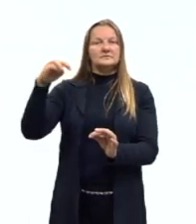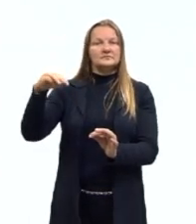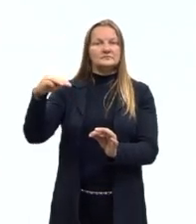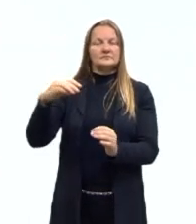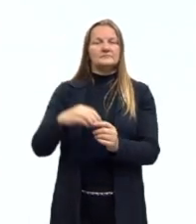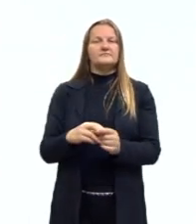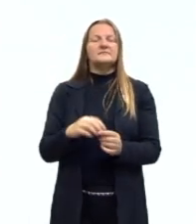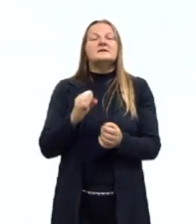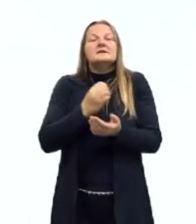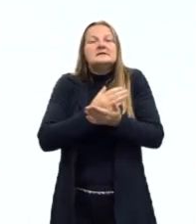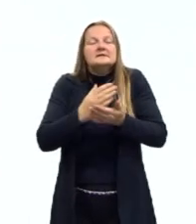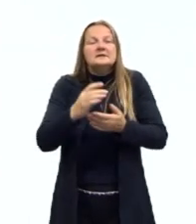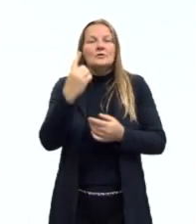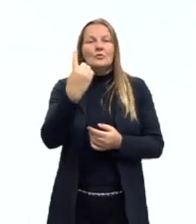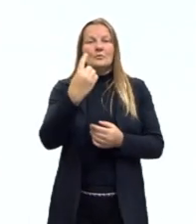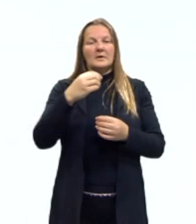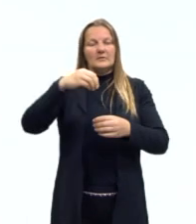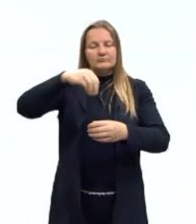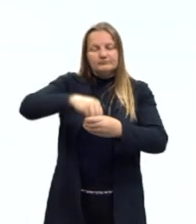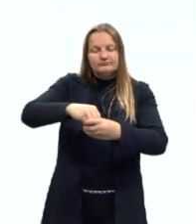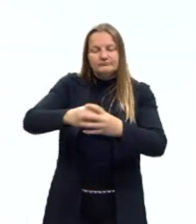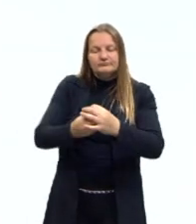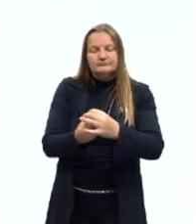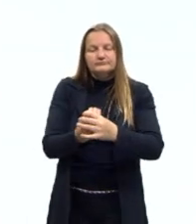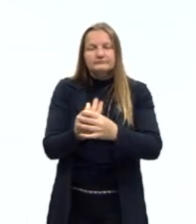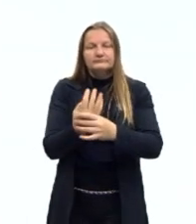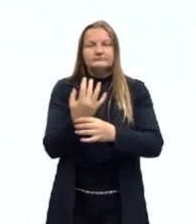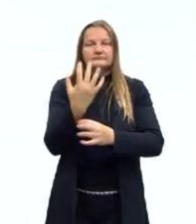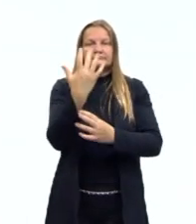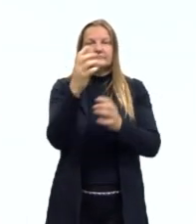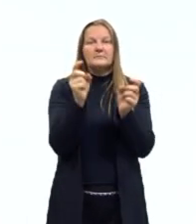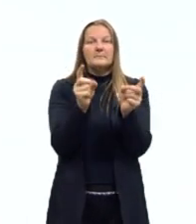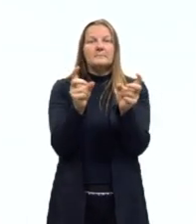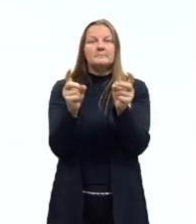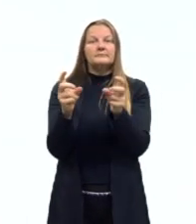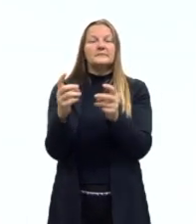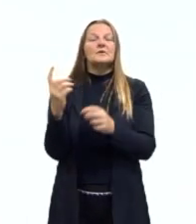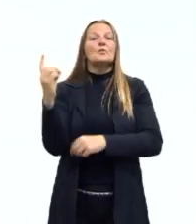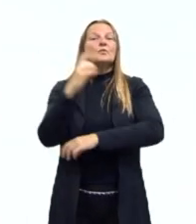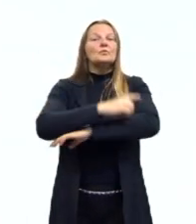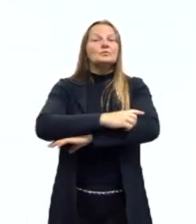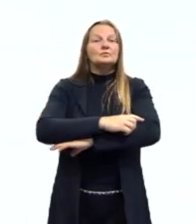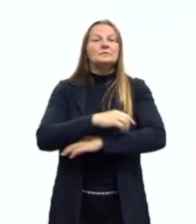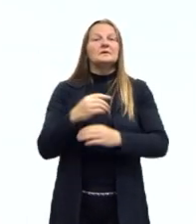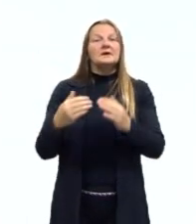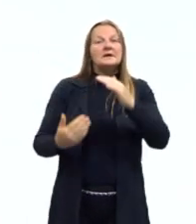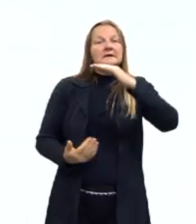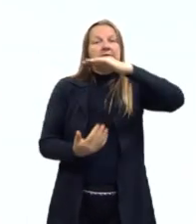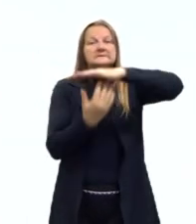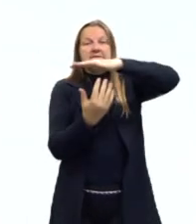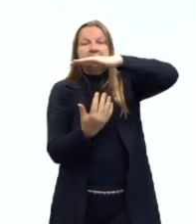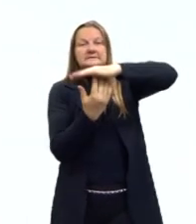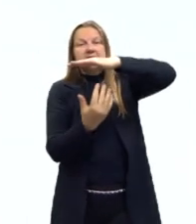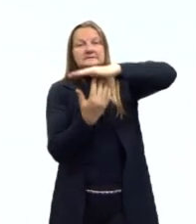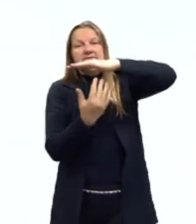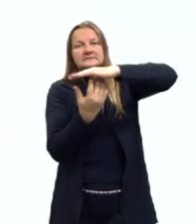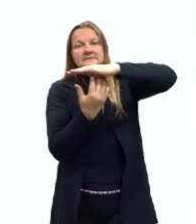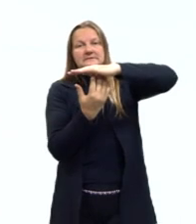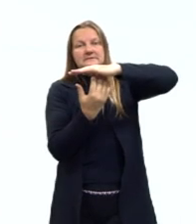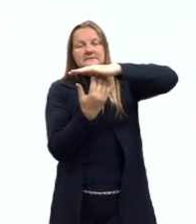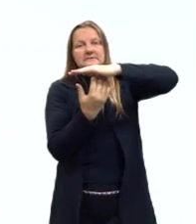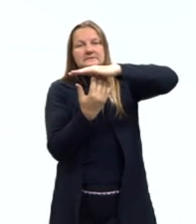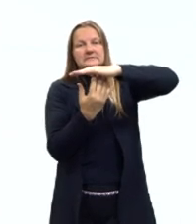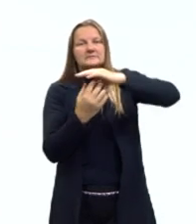em que uma dessas plantas é colocada a venda em quanto tempo em dia ela alcançará sua altura